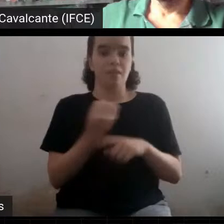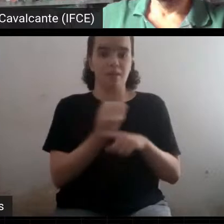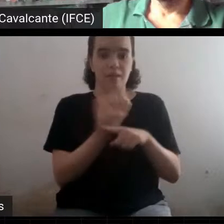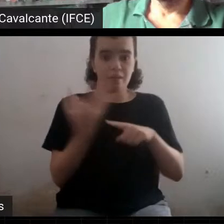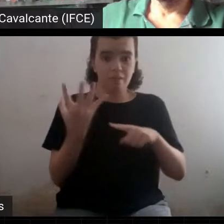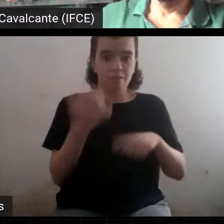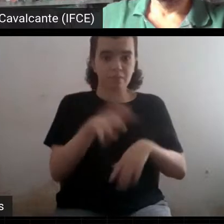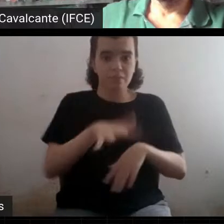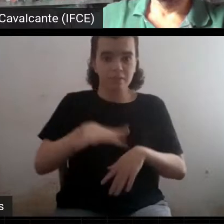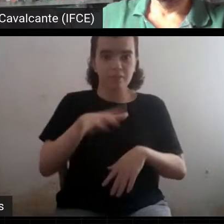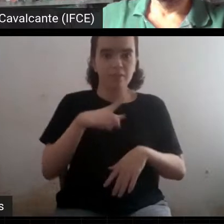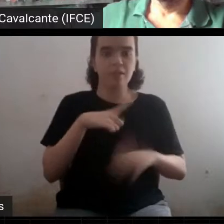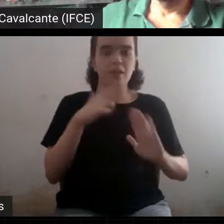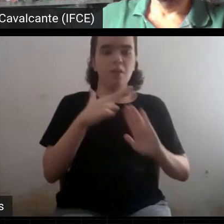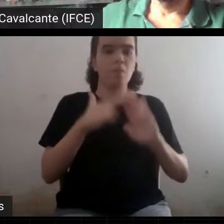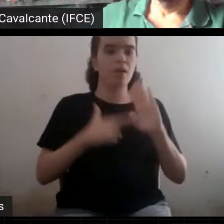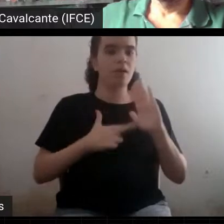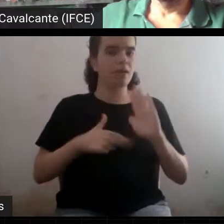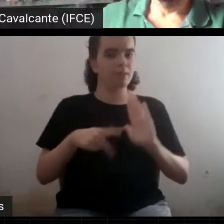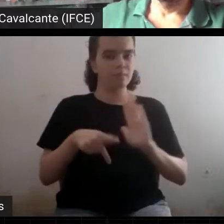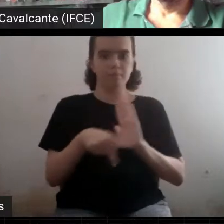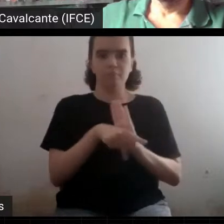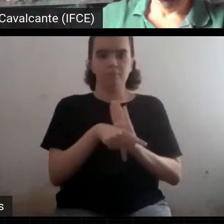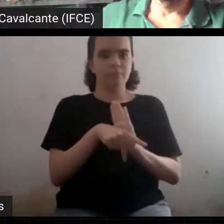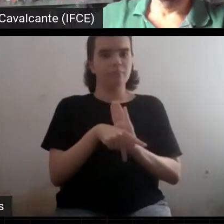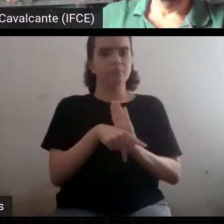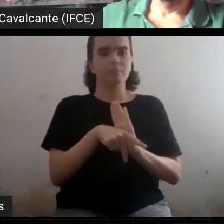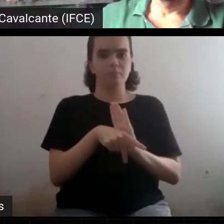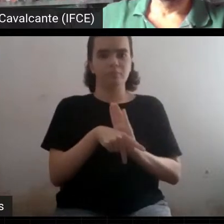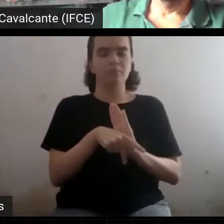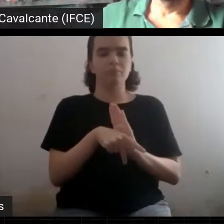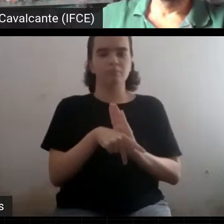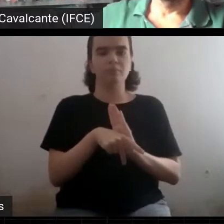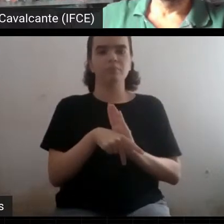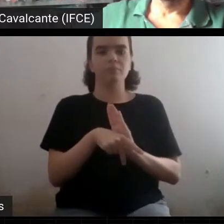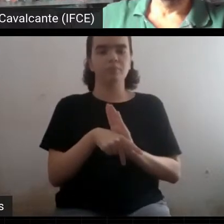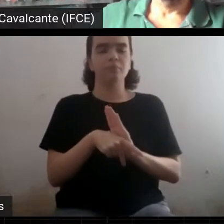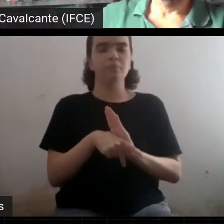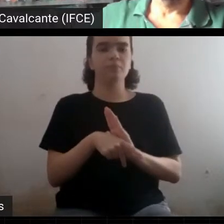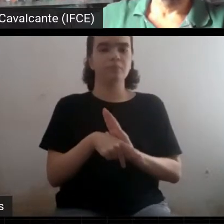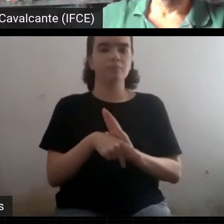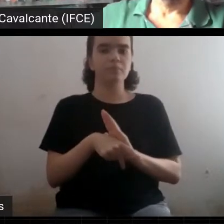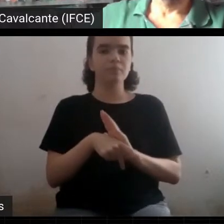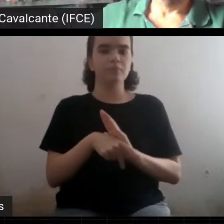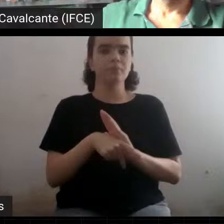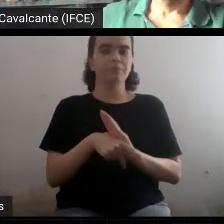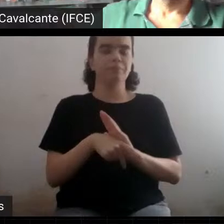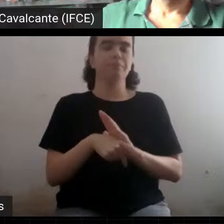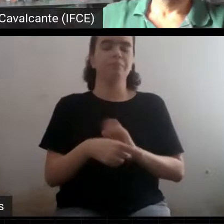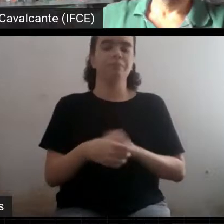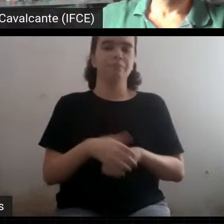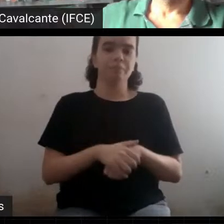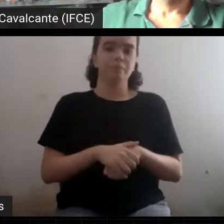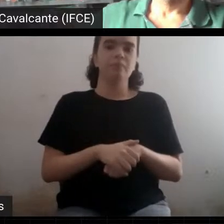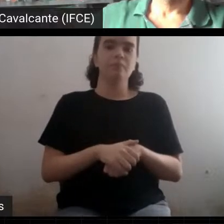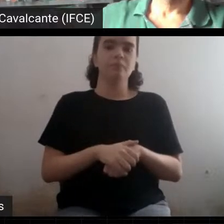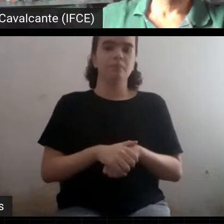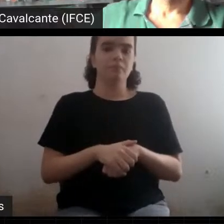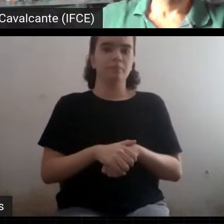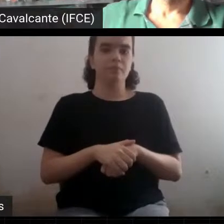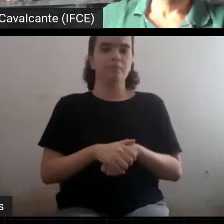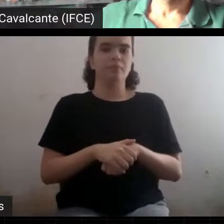de cordas, por exemplo, até hoje é uma teoria de desenvolvimento. Por quê? Porque eles não conseguem propor um teste.